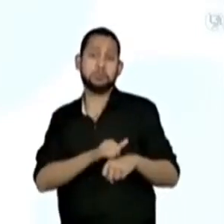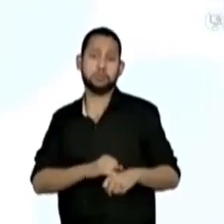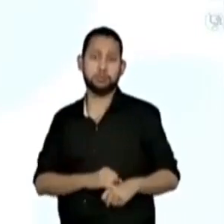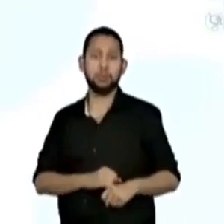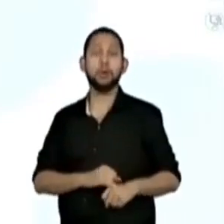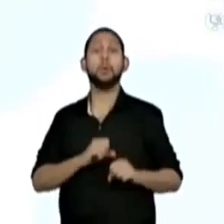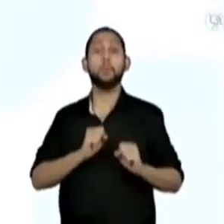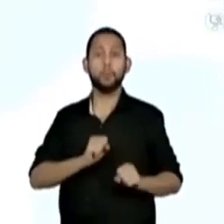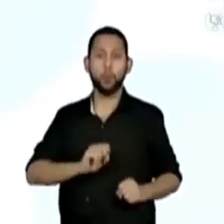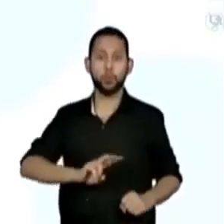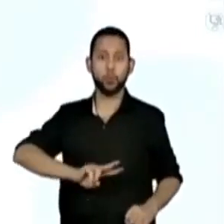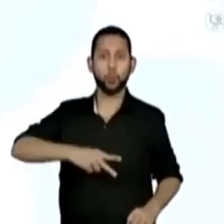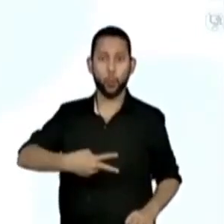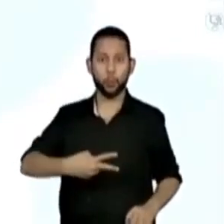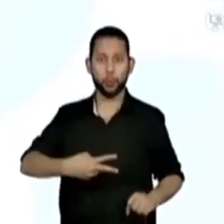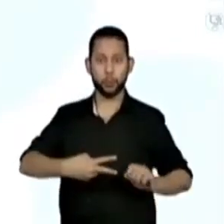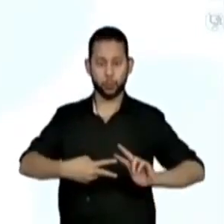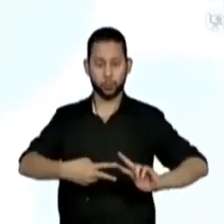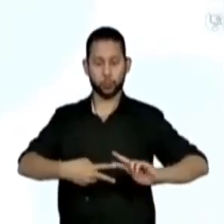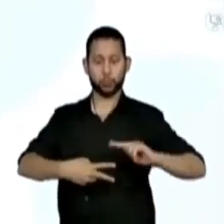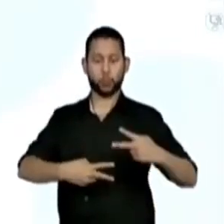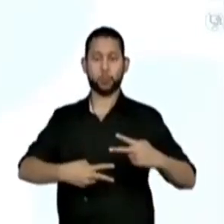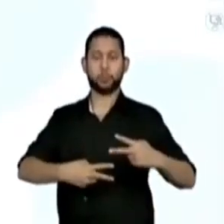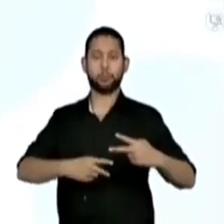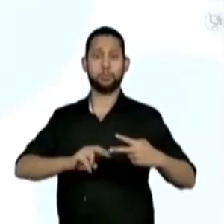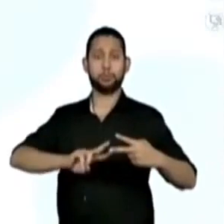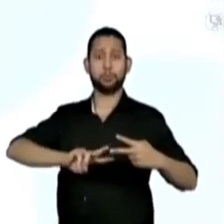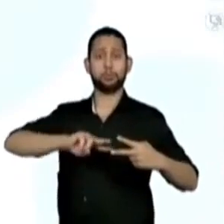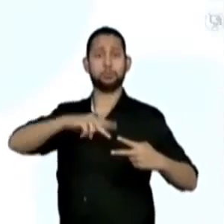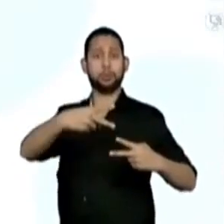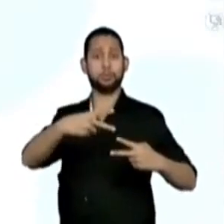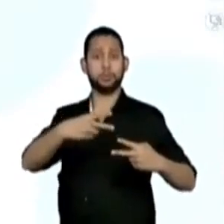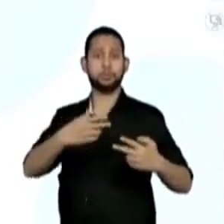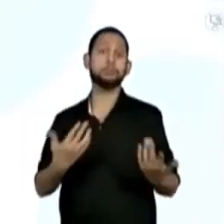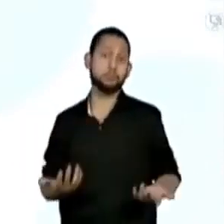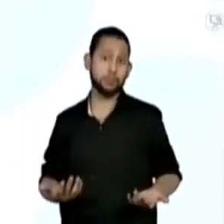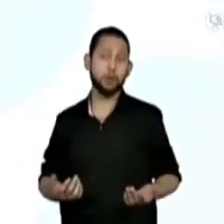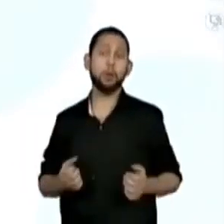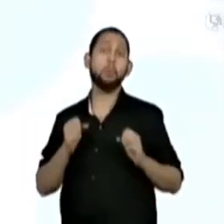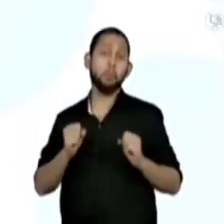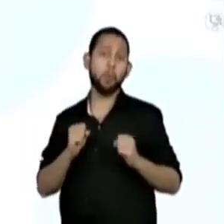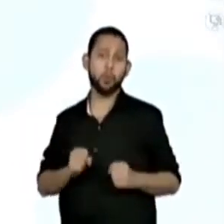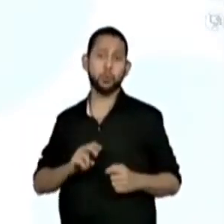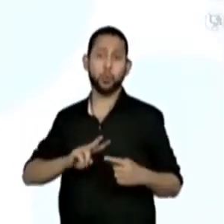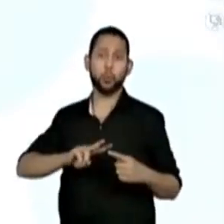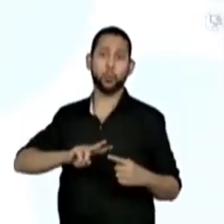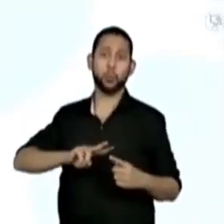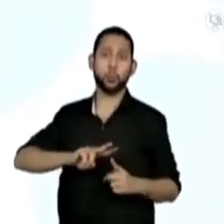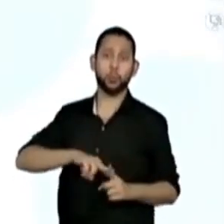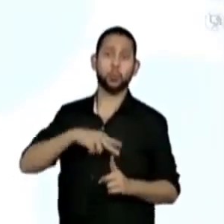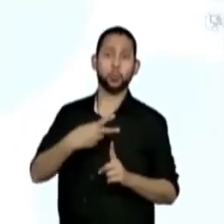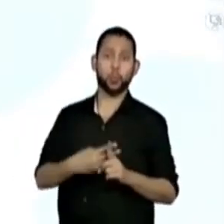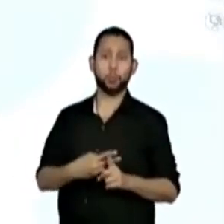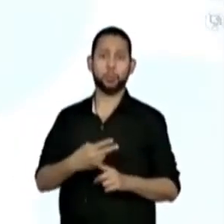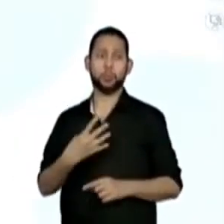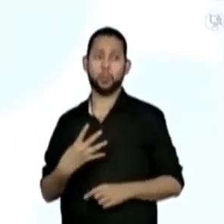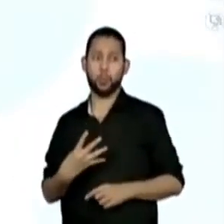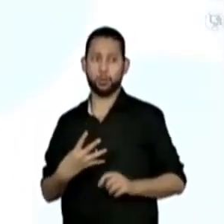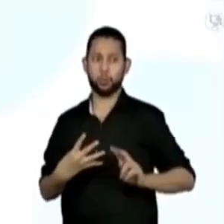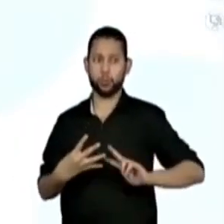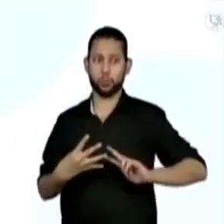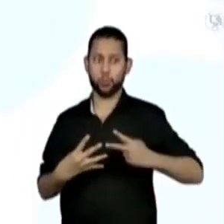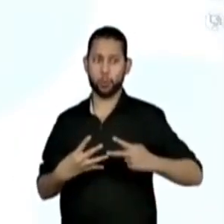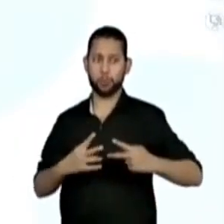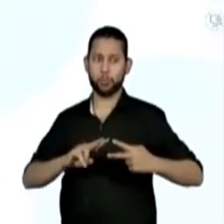dobro da multiplicação desse número por 4, ou seja, calcular o dobro do dobro